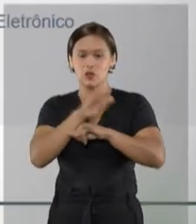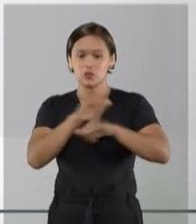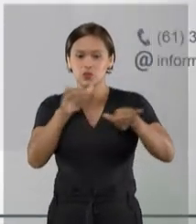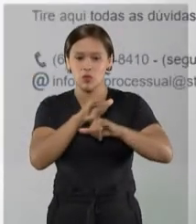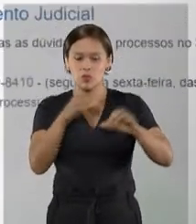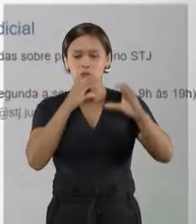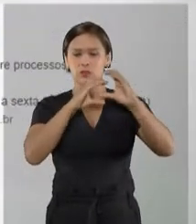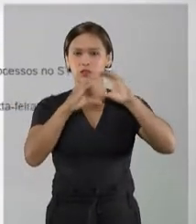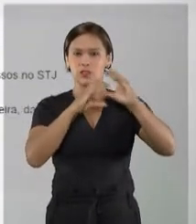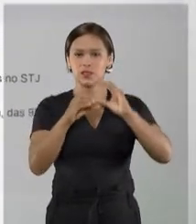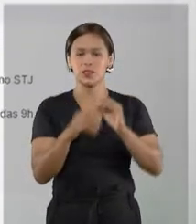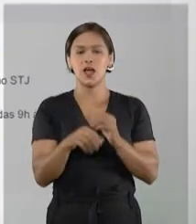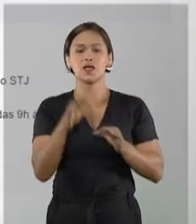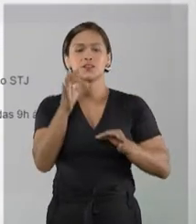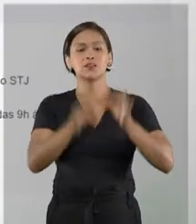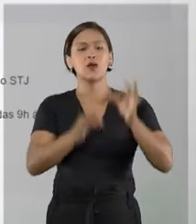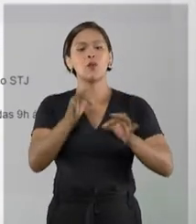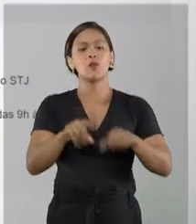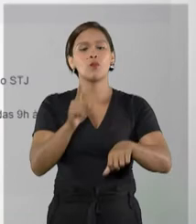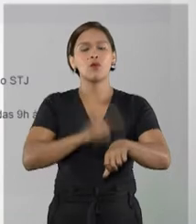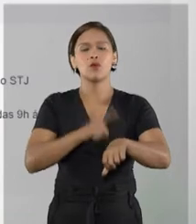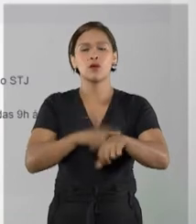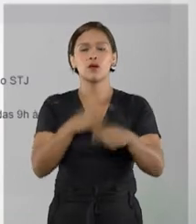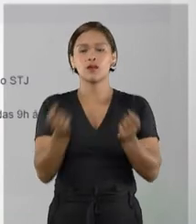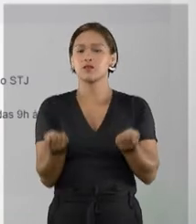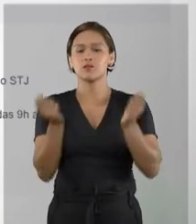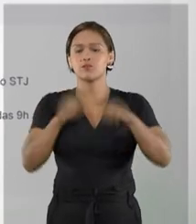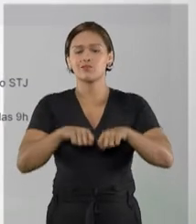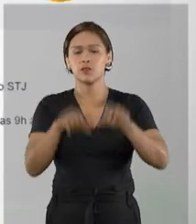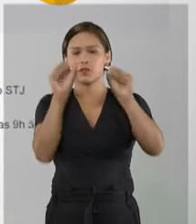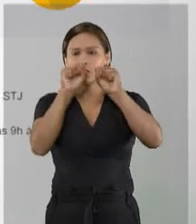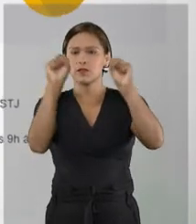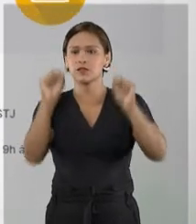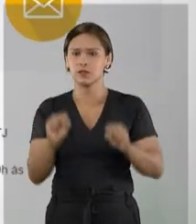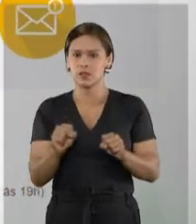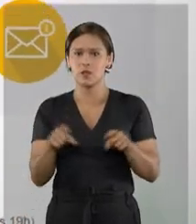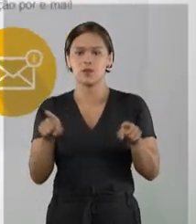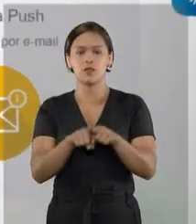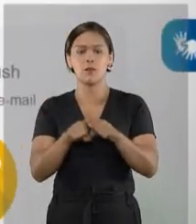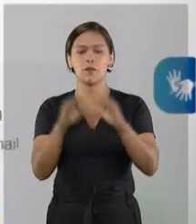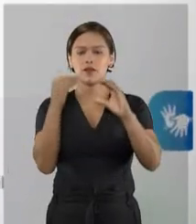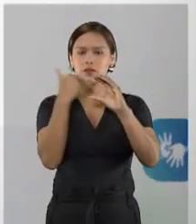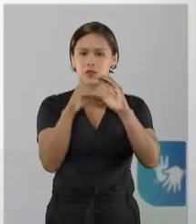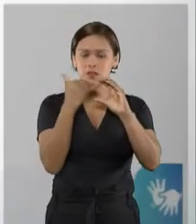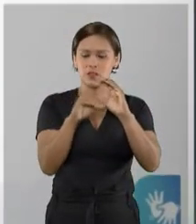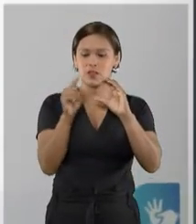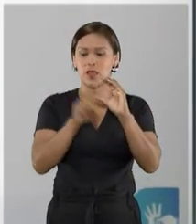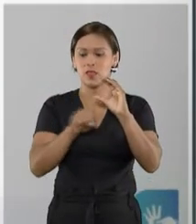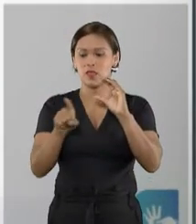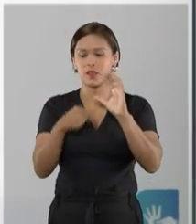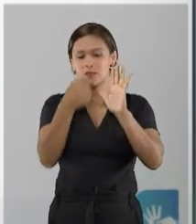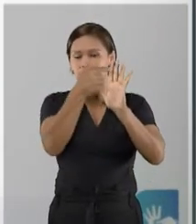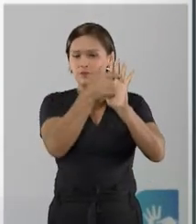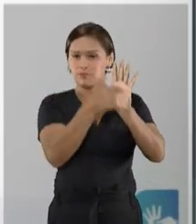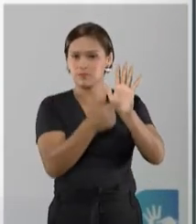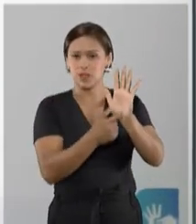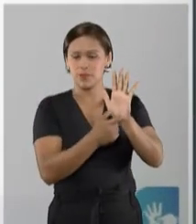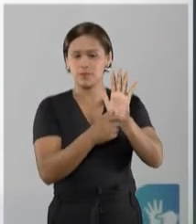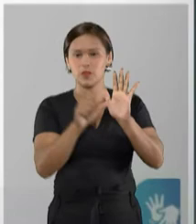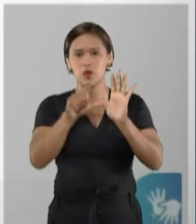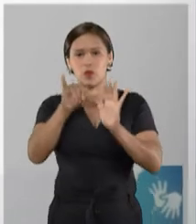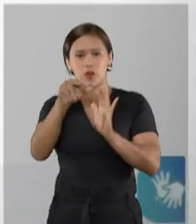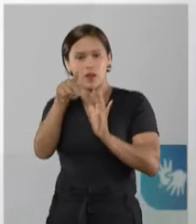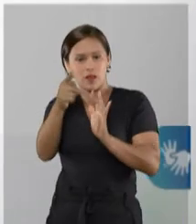Os comunicados referentes ao plantão judiciário e à indisponibilidade de sistemas são acessados através desses ícones.